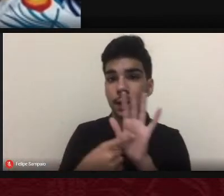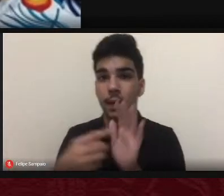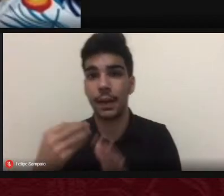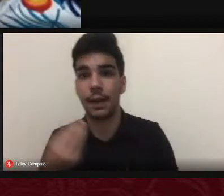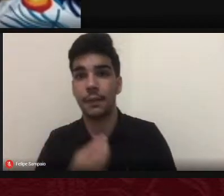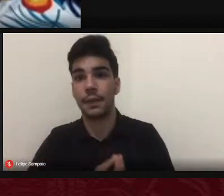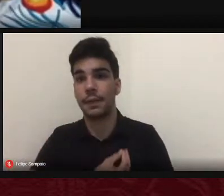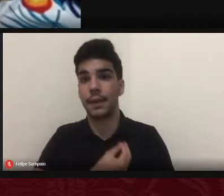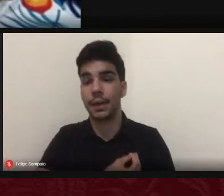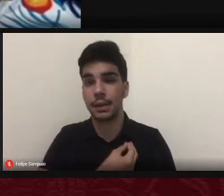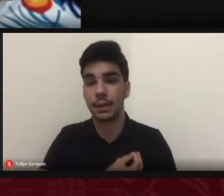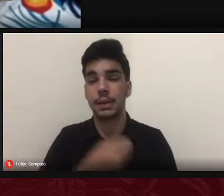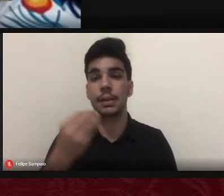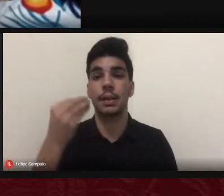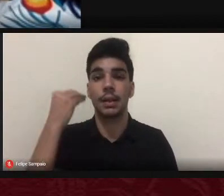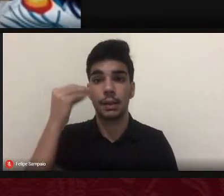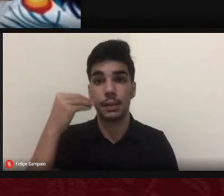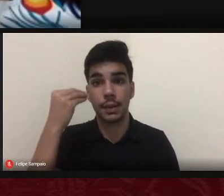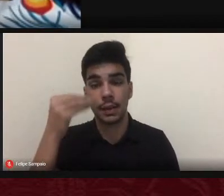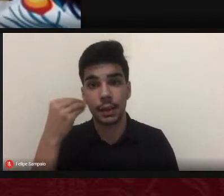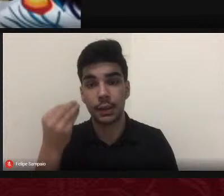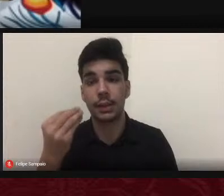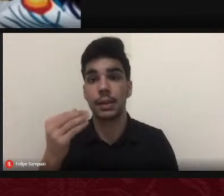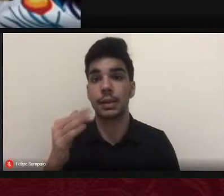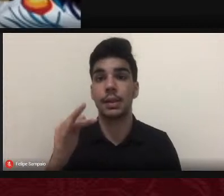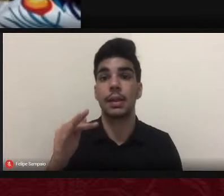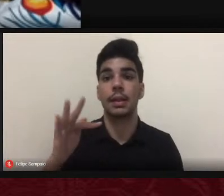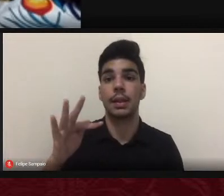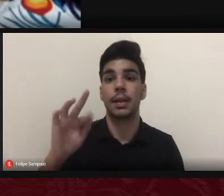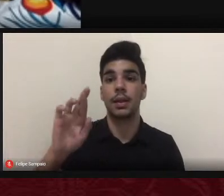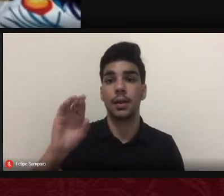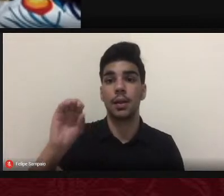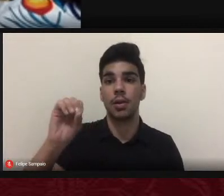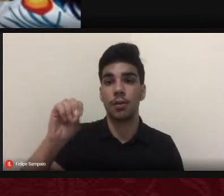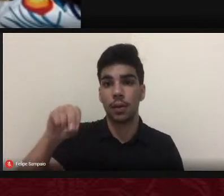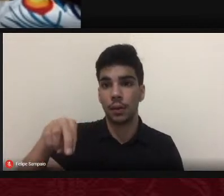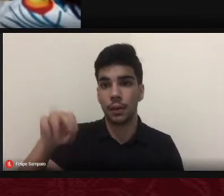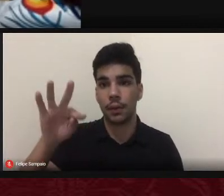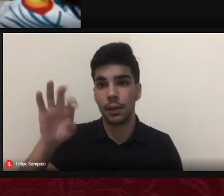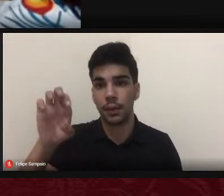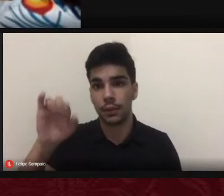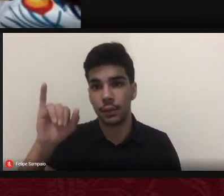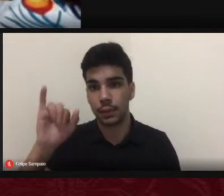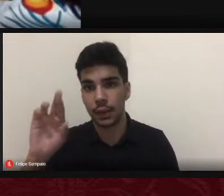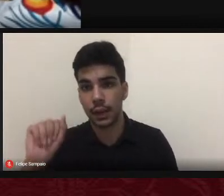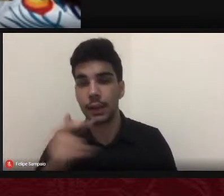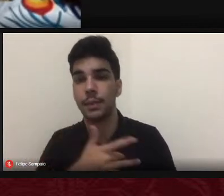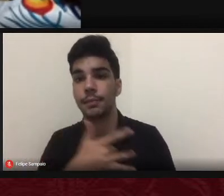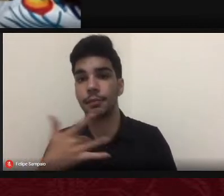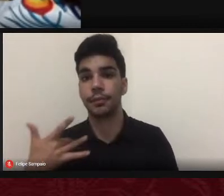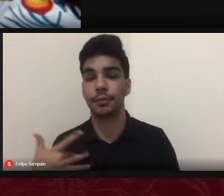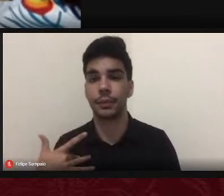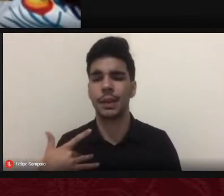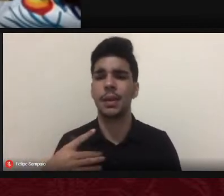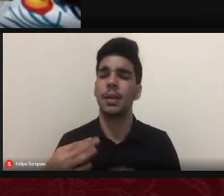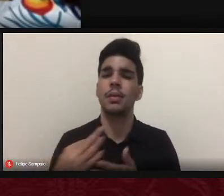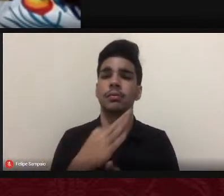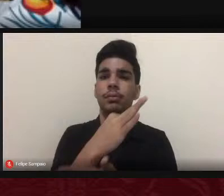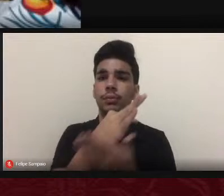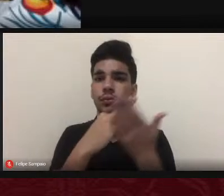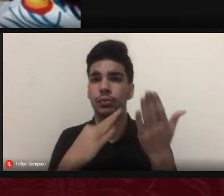fronteira e sobre as fronteiras na saúde os textos dessa obra perpassam por